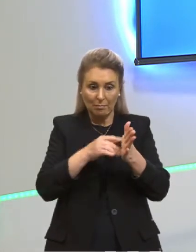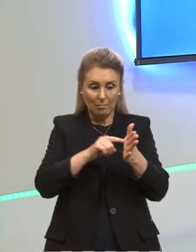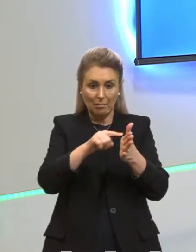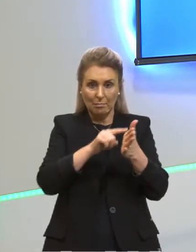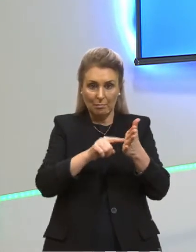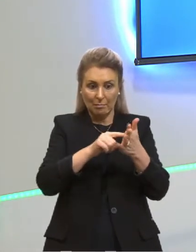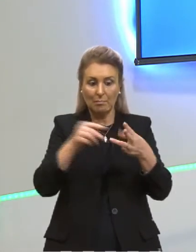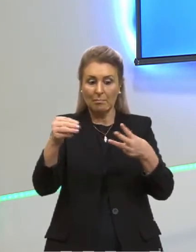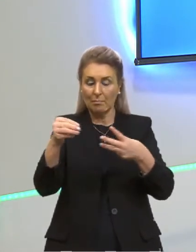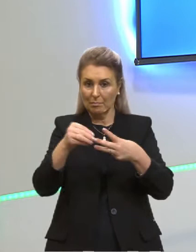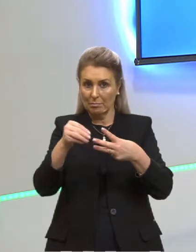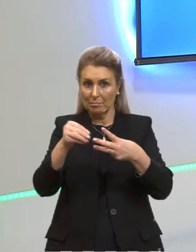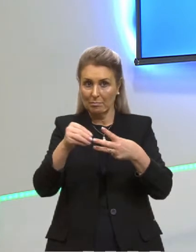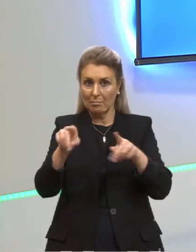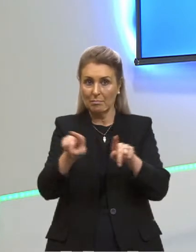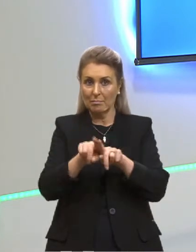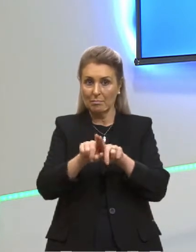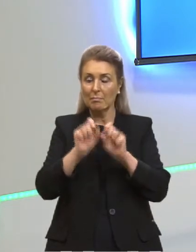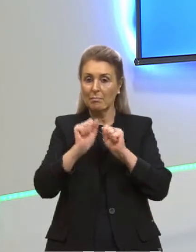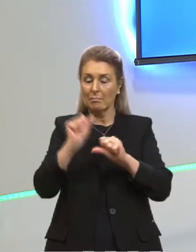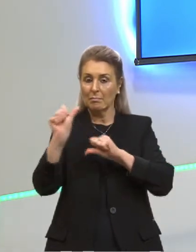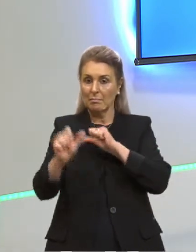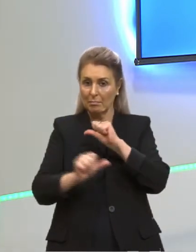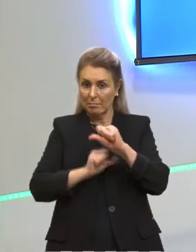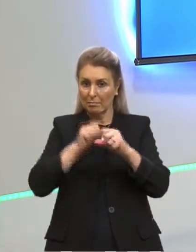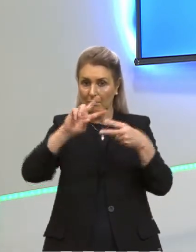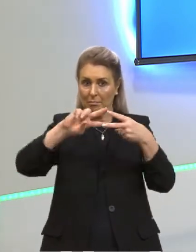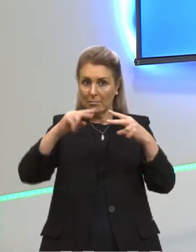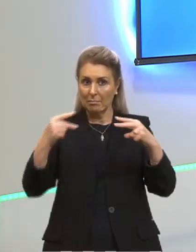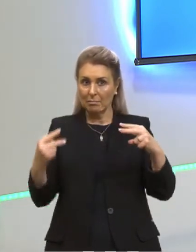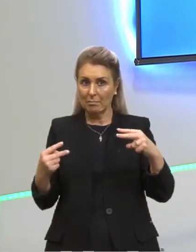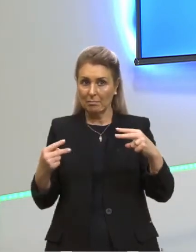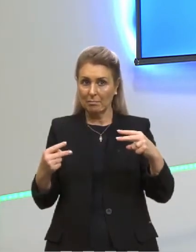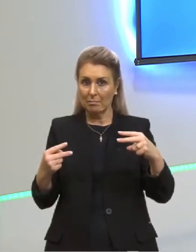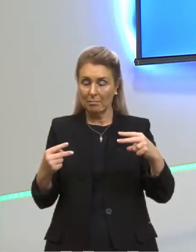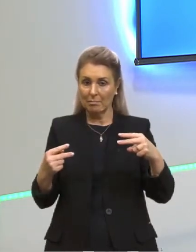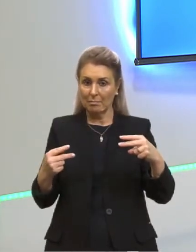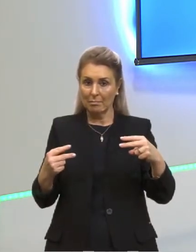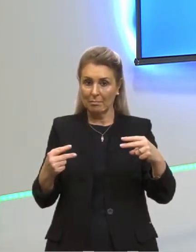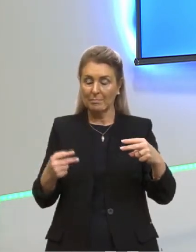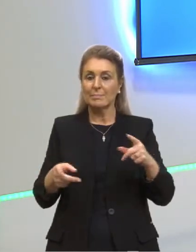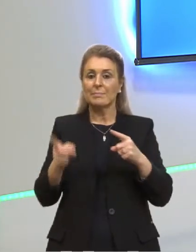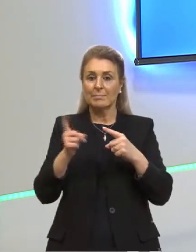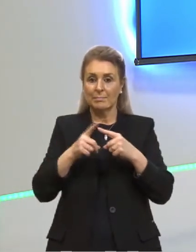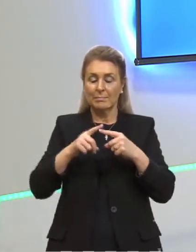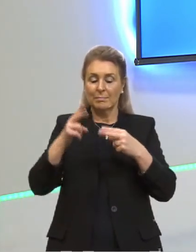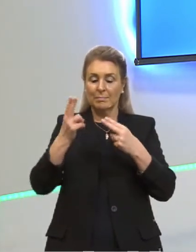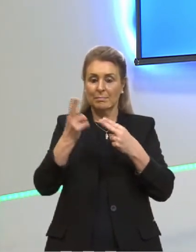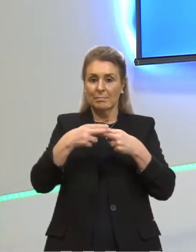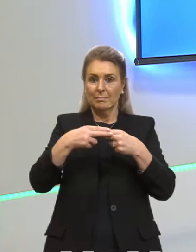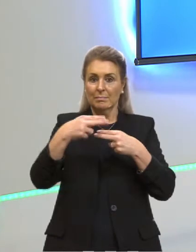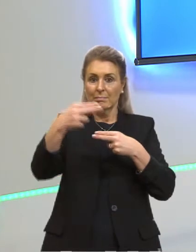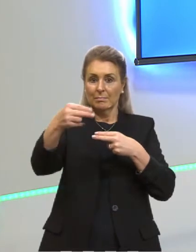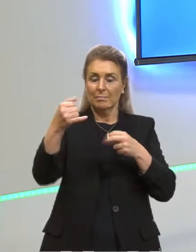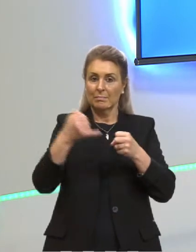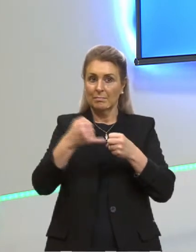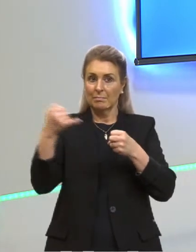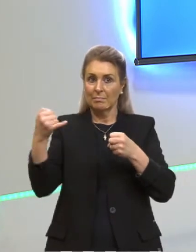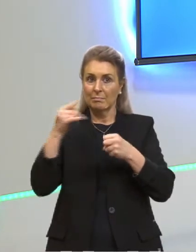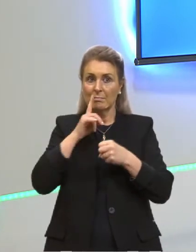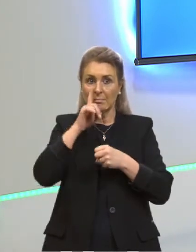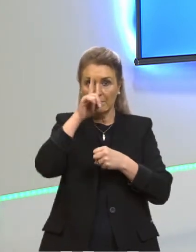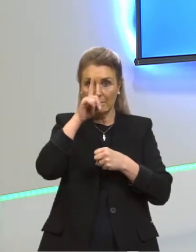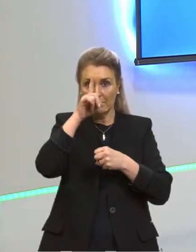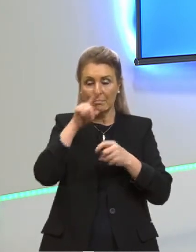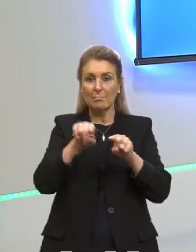nossas células e podem modificar o nosso DNA. Então, esse tipo de radiação, radiação ionizante, é perigosa.